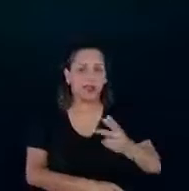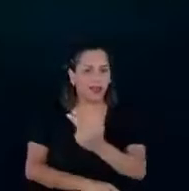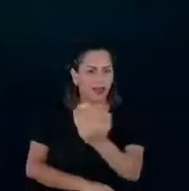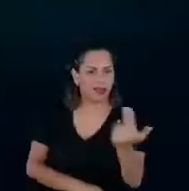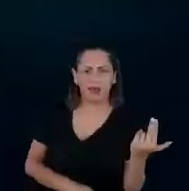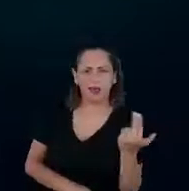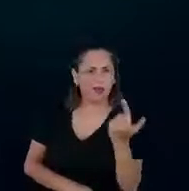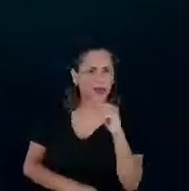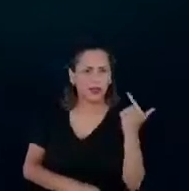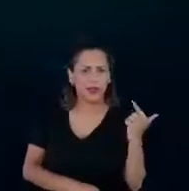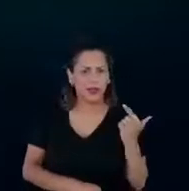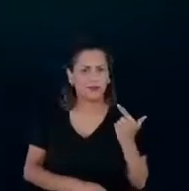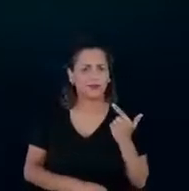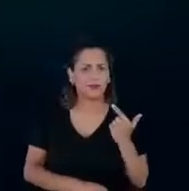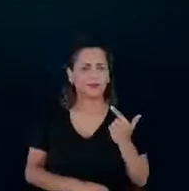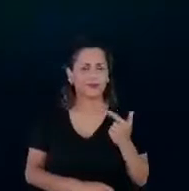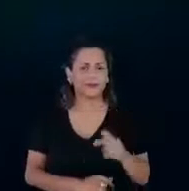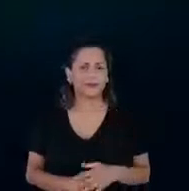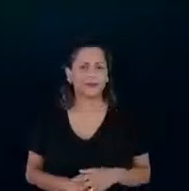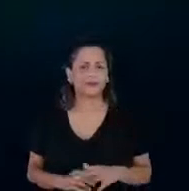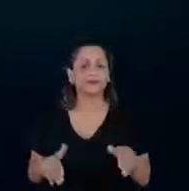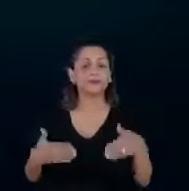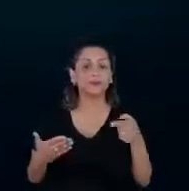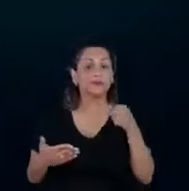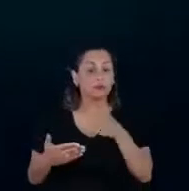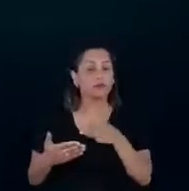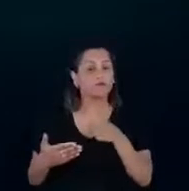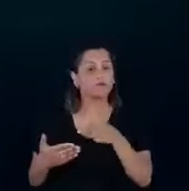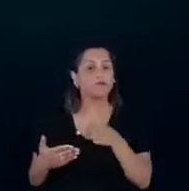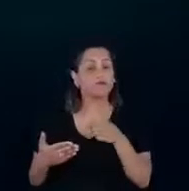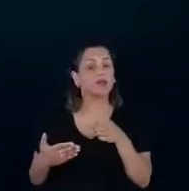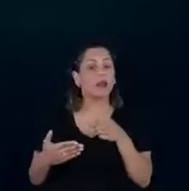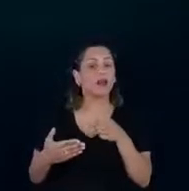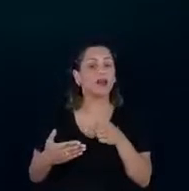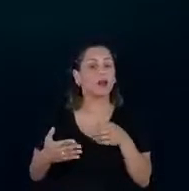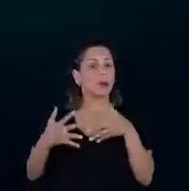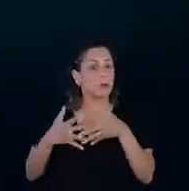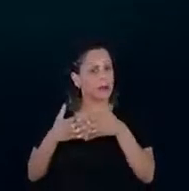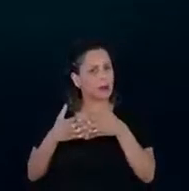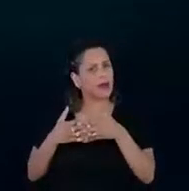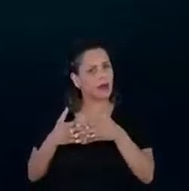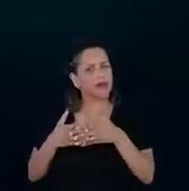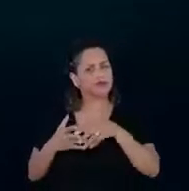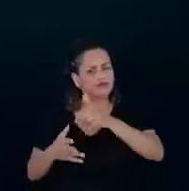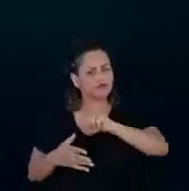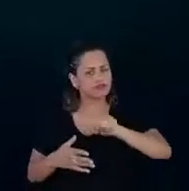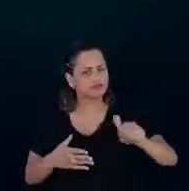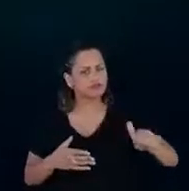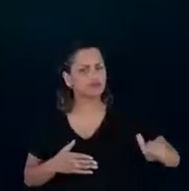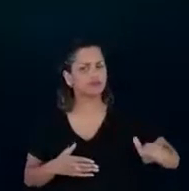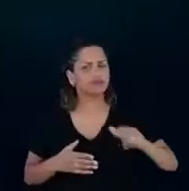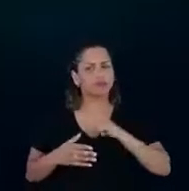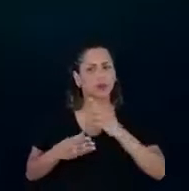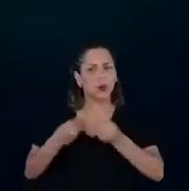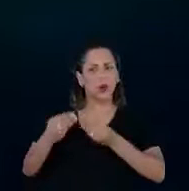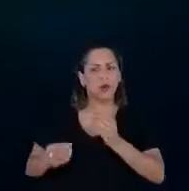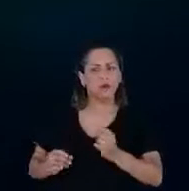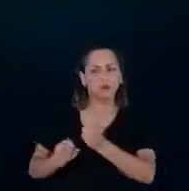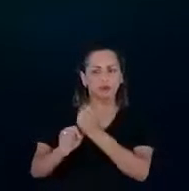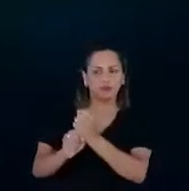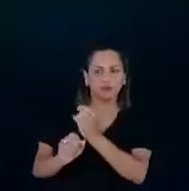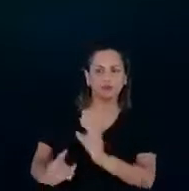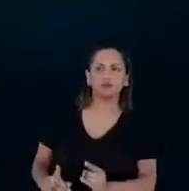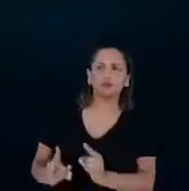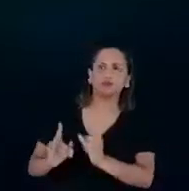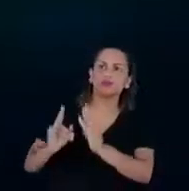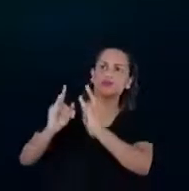uma ferramenta extremamente complexa de avaliação, avaliar uma edificação, realmente tem uma complexidade